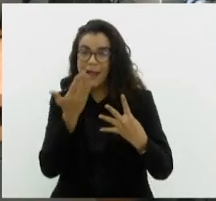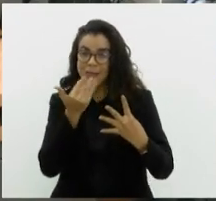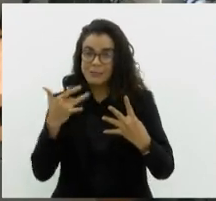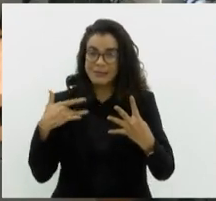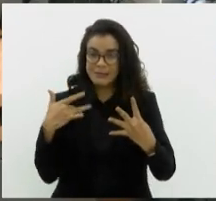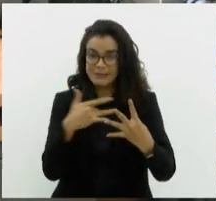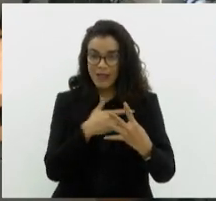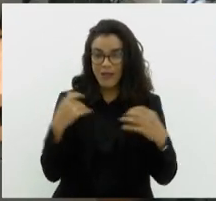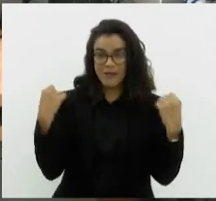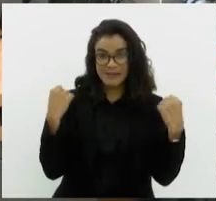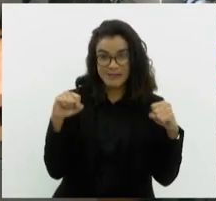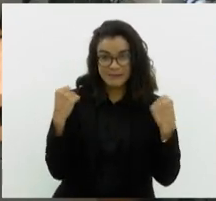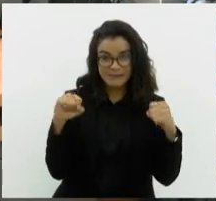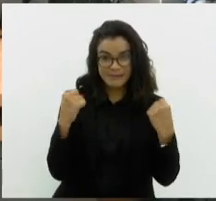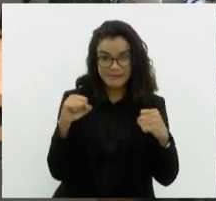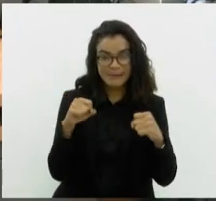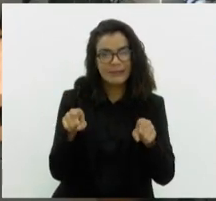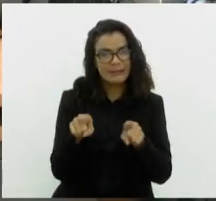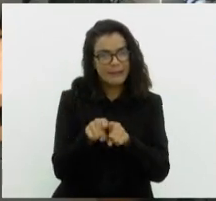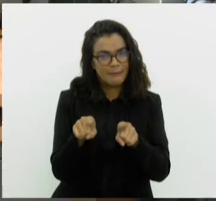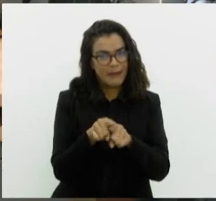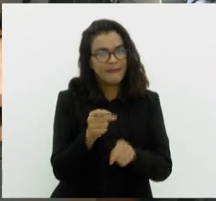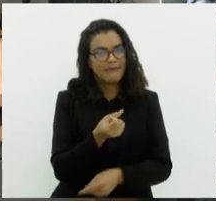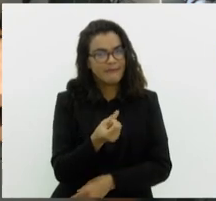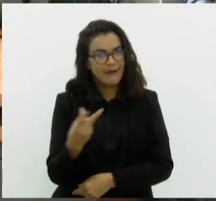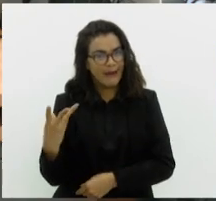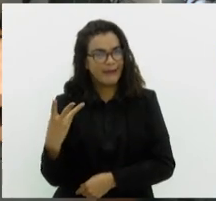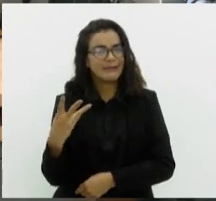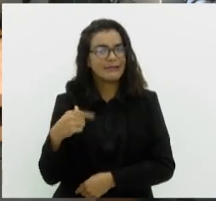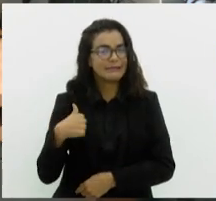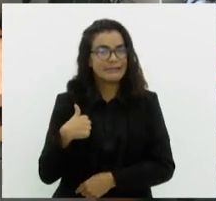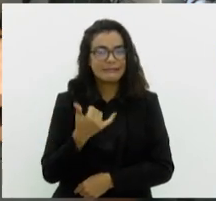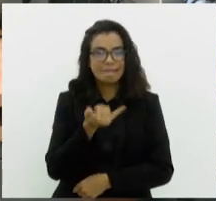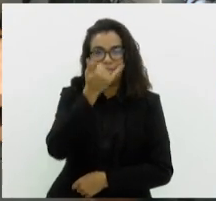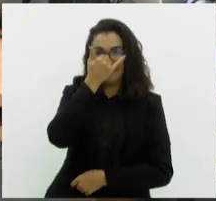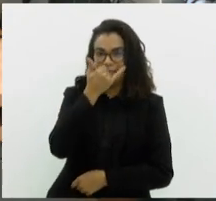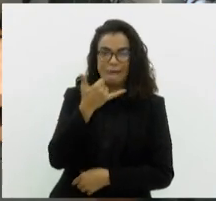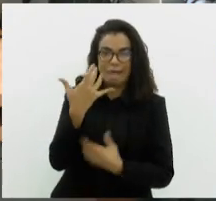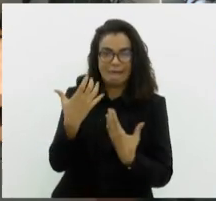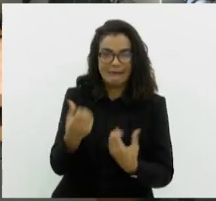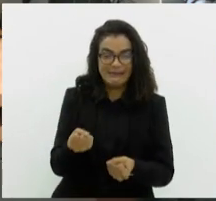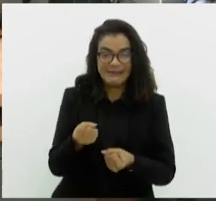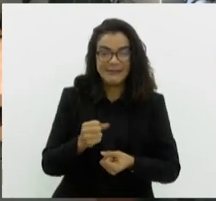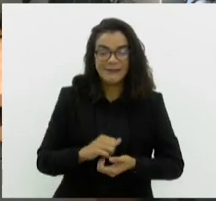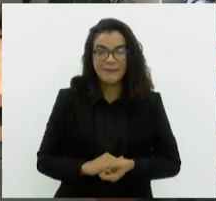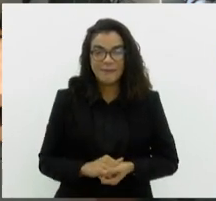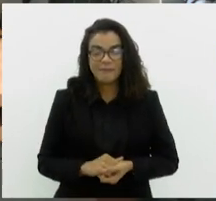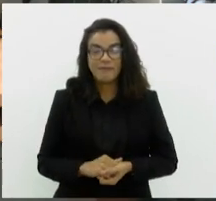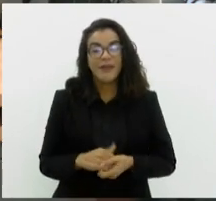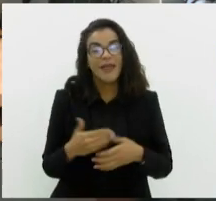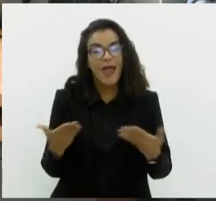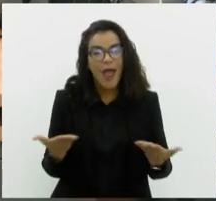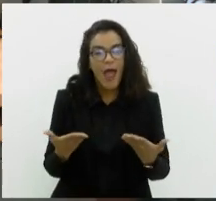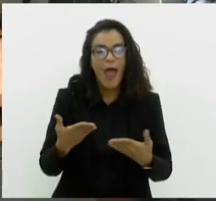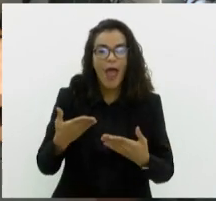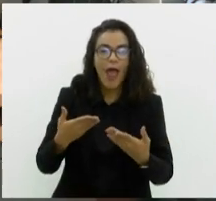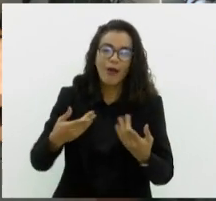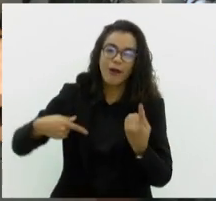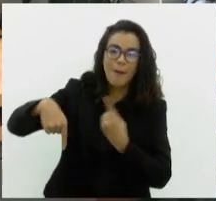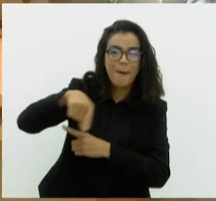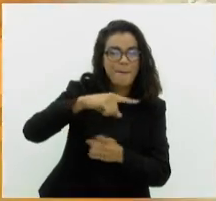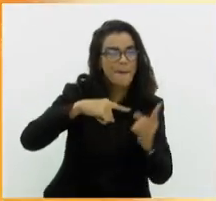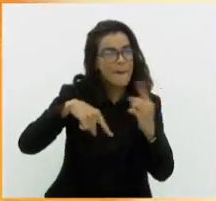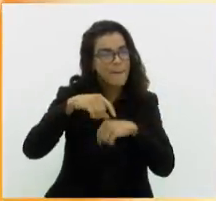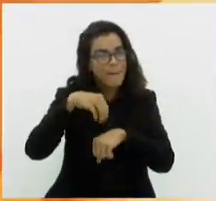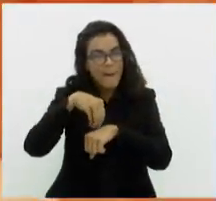prática de exercícios, mas que muitas vezes a gente acaba não fazendo, né? E vamos agora ao nosso giro de notícias de hoje.